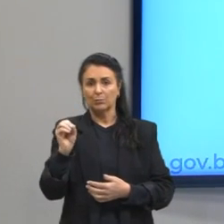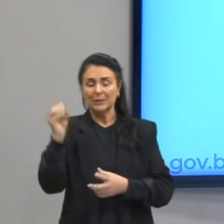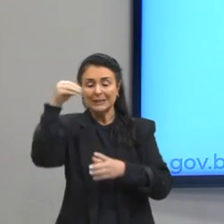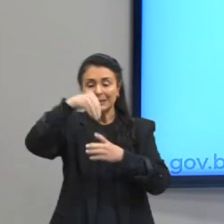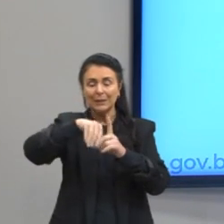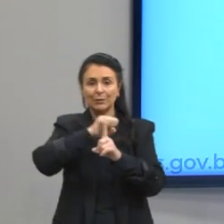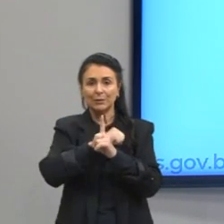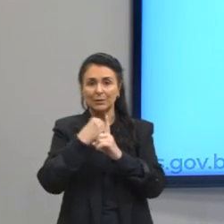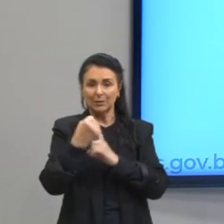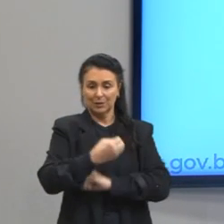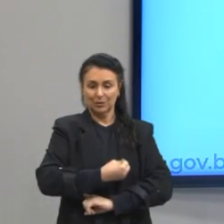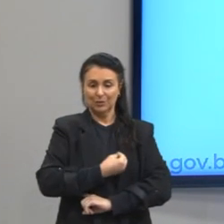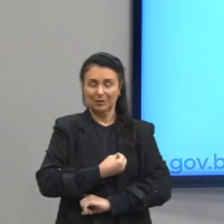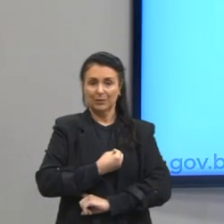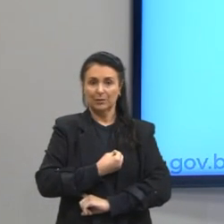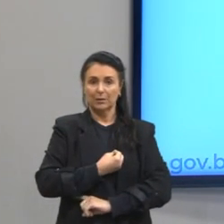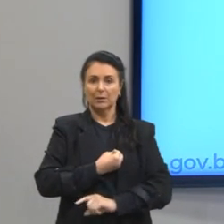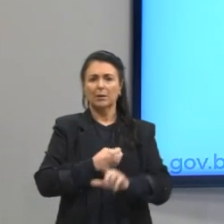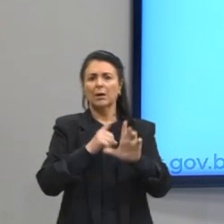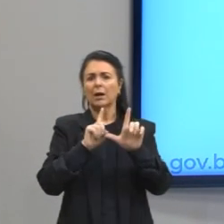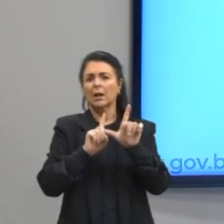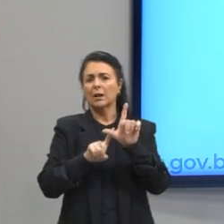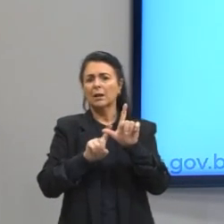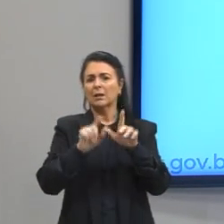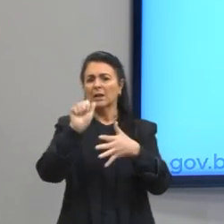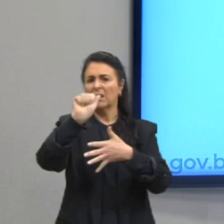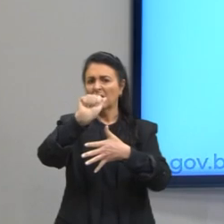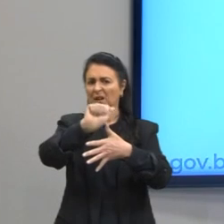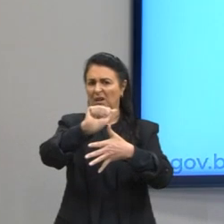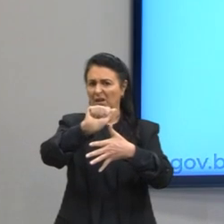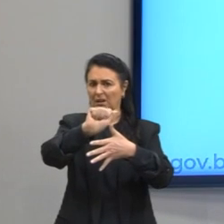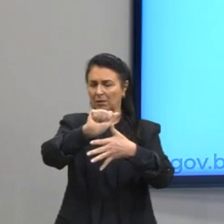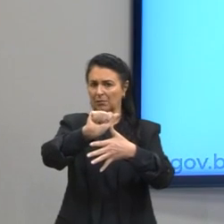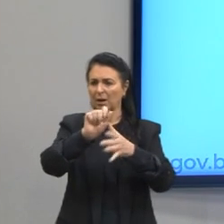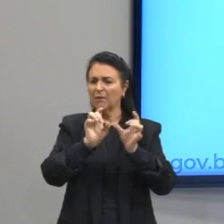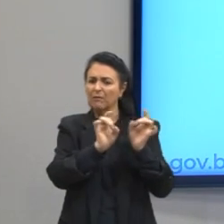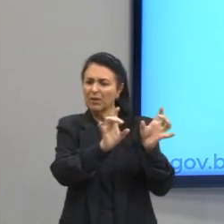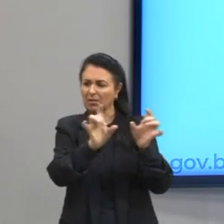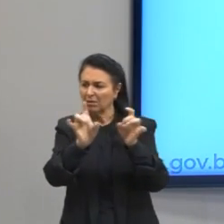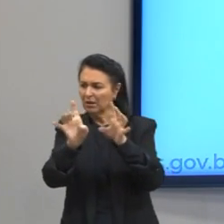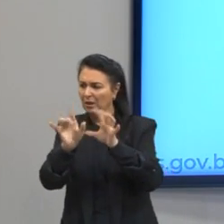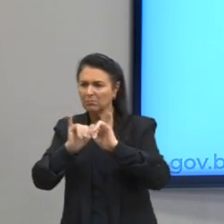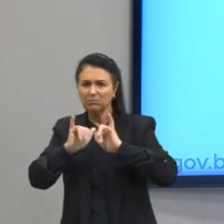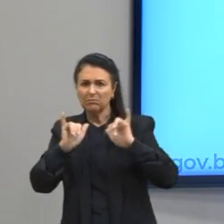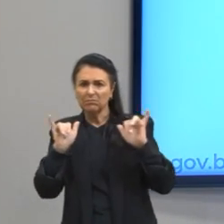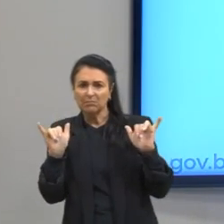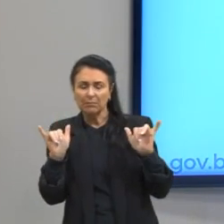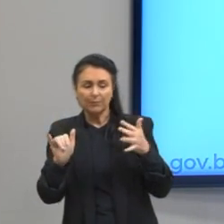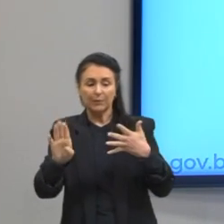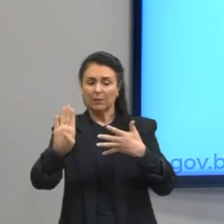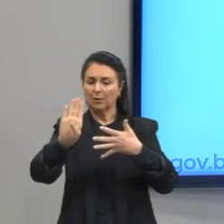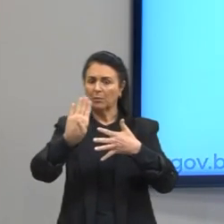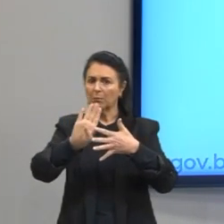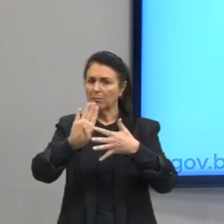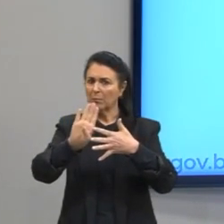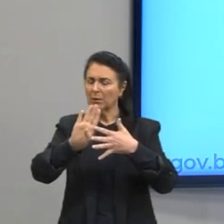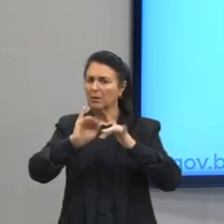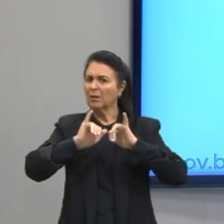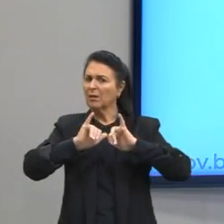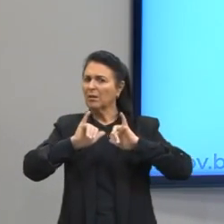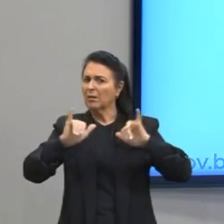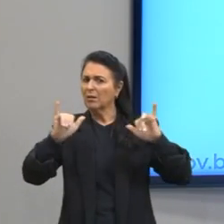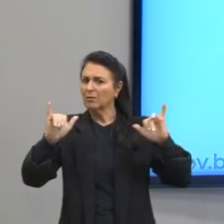Letra A. Vender um produto anunciado. Letra B. Informar sobre